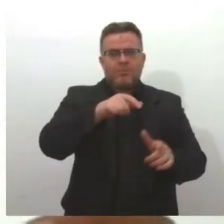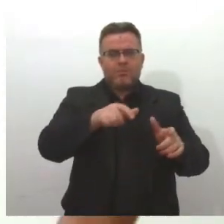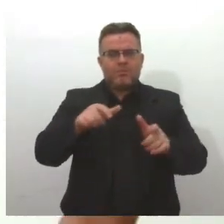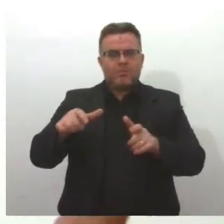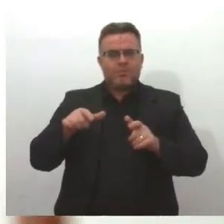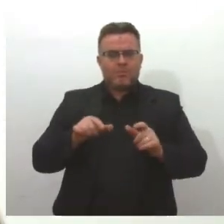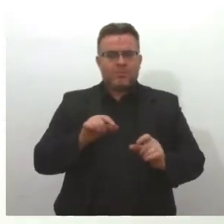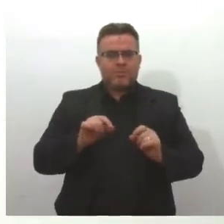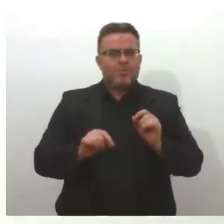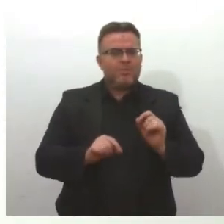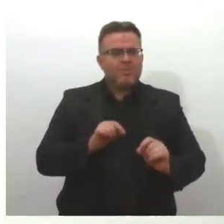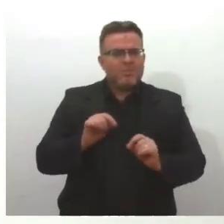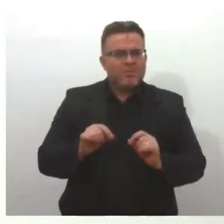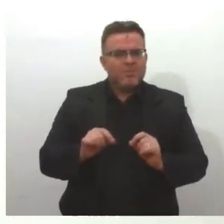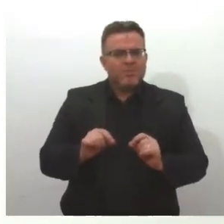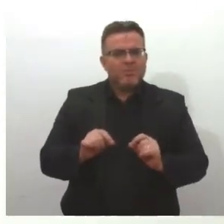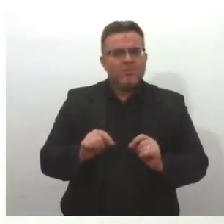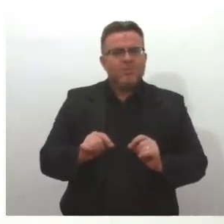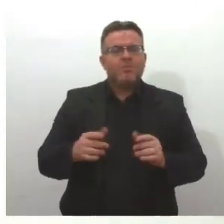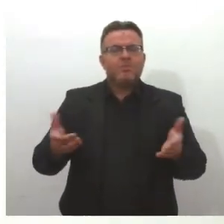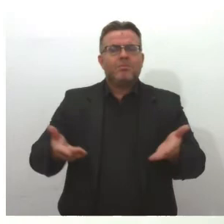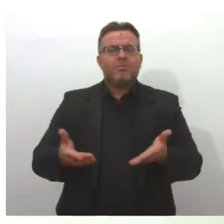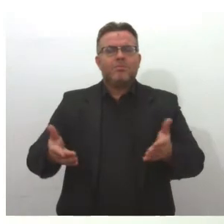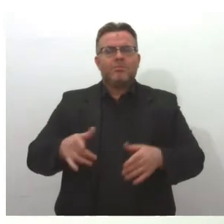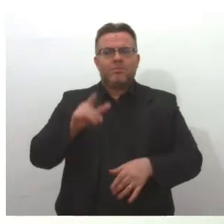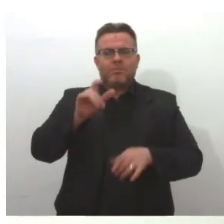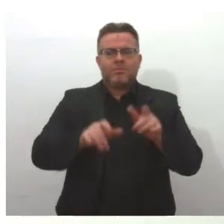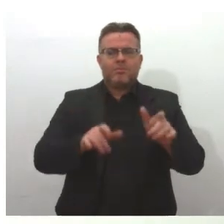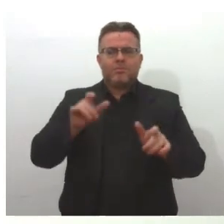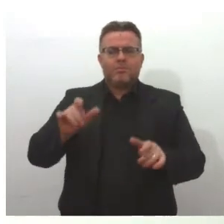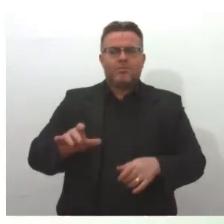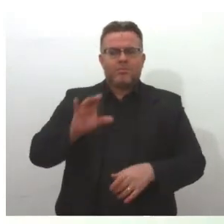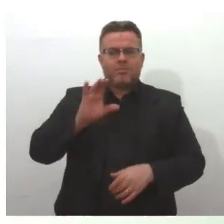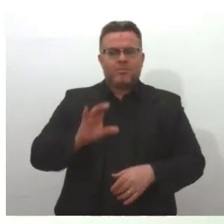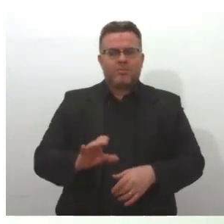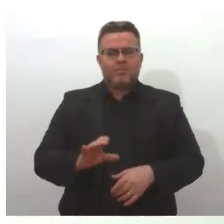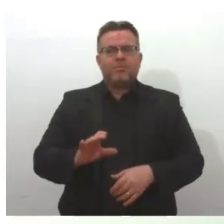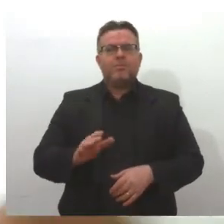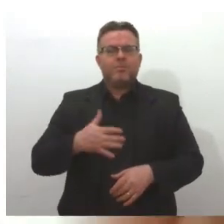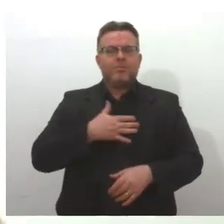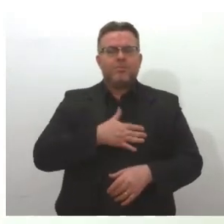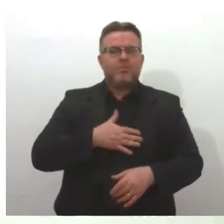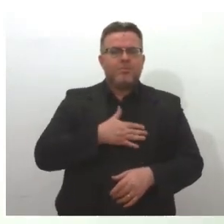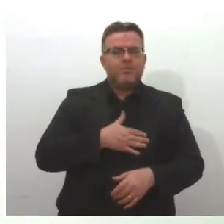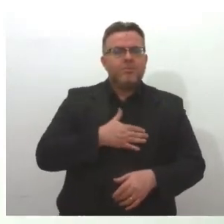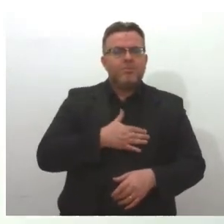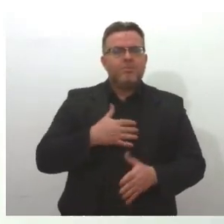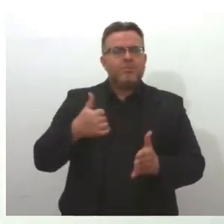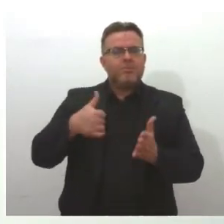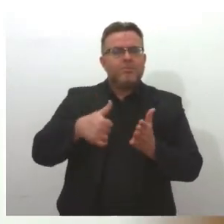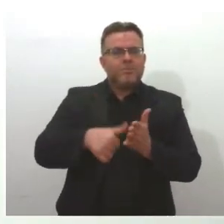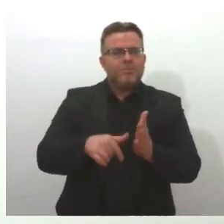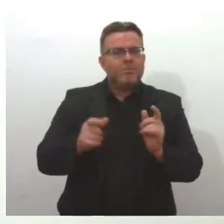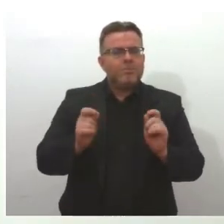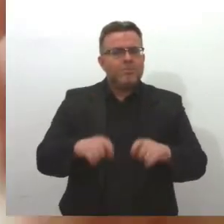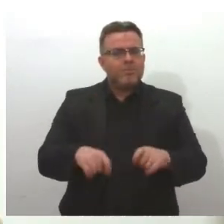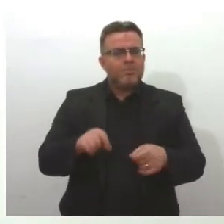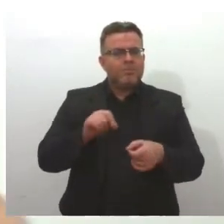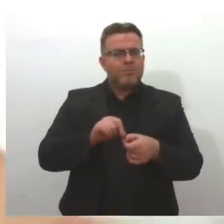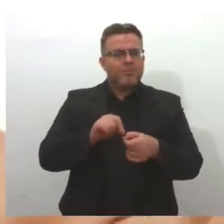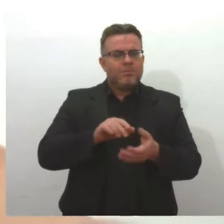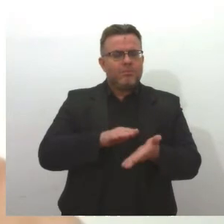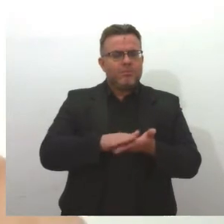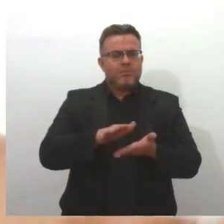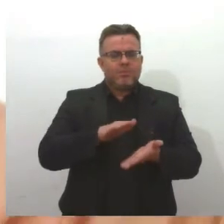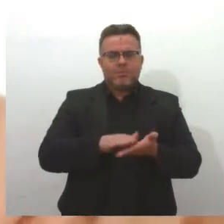E diferente do passado, hoje o cidadão, independente do conselho de serviço, para a carteira de identidade, ele pode ser atendido lá no interior, o que dá